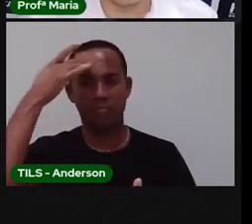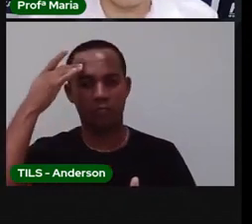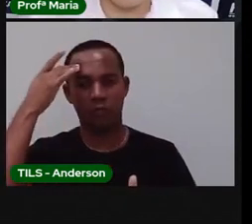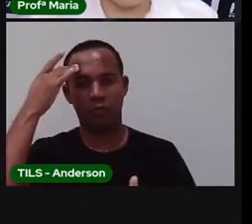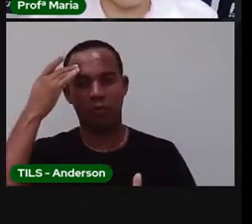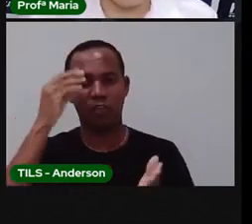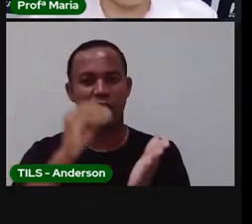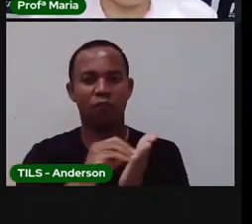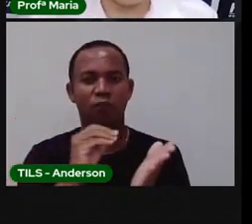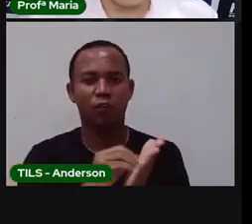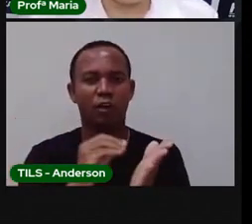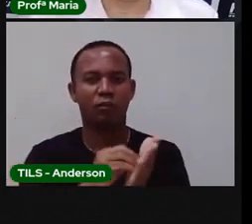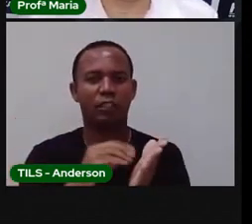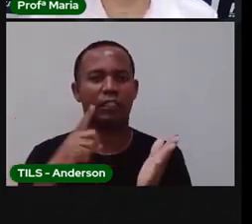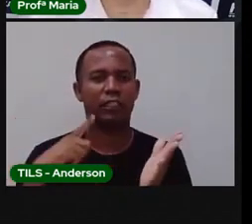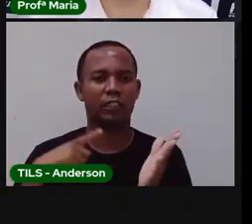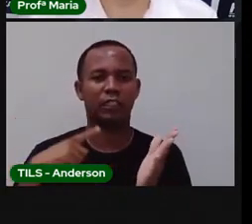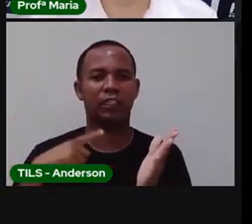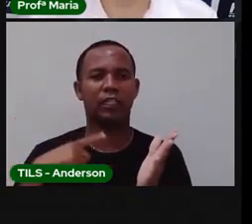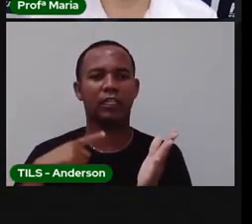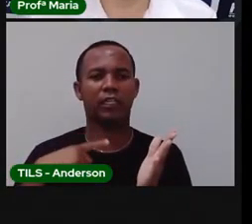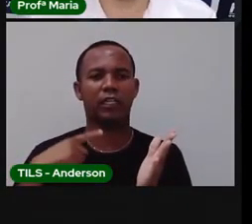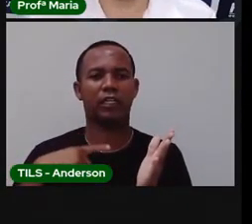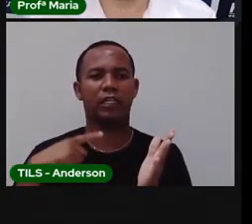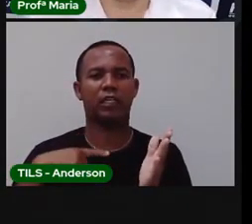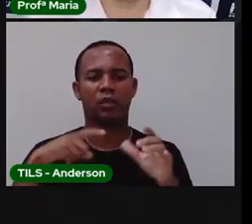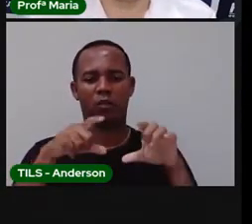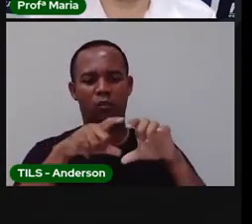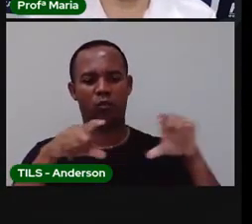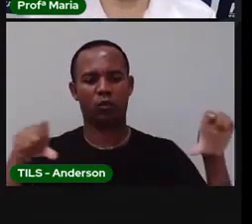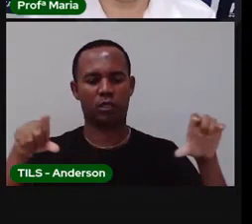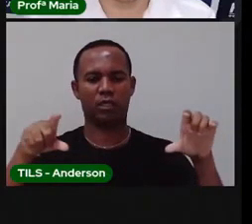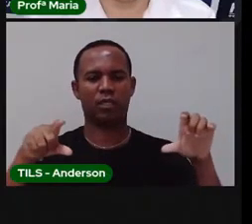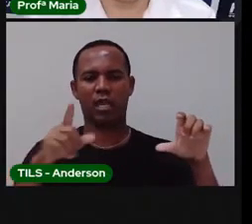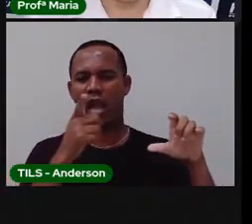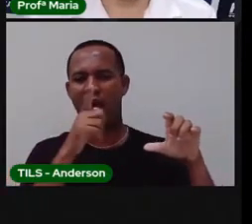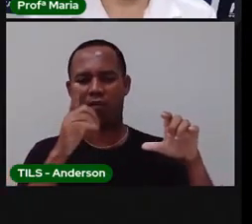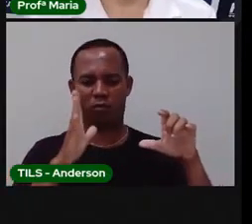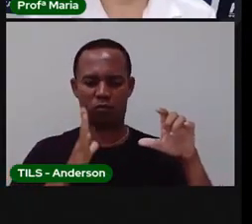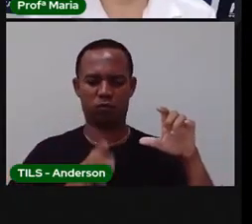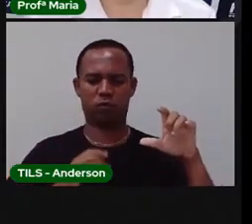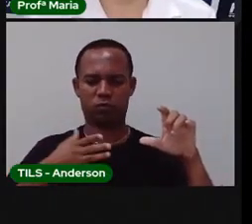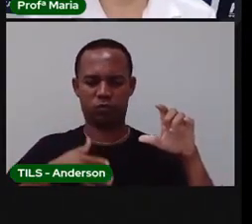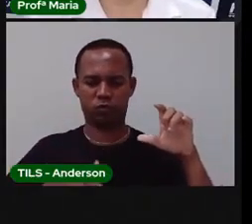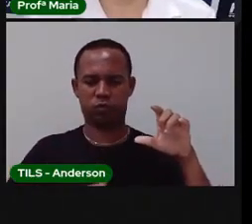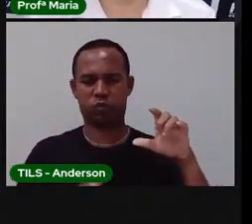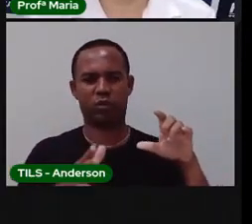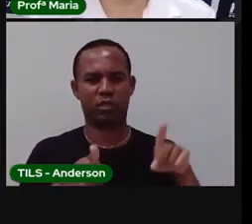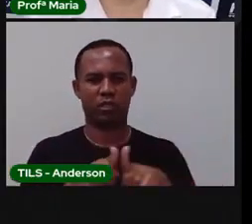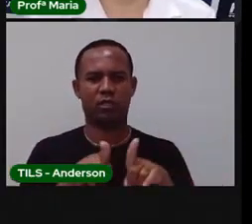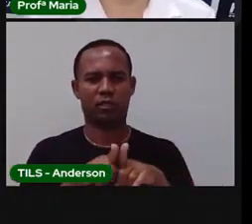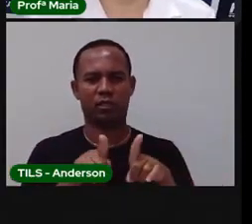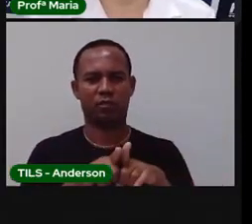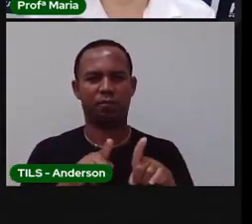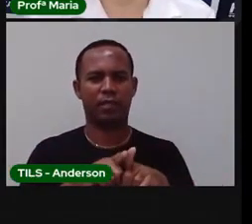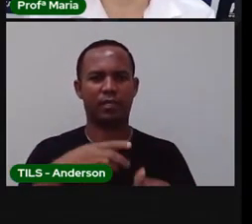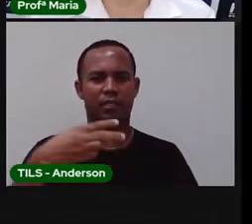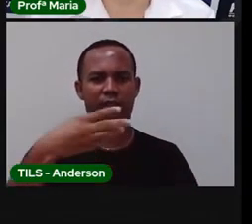A coleta de esgoto. Praticamente metade da população. E outros 35